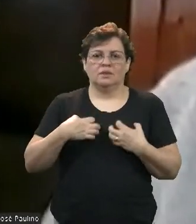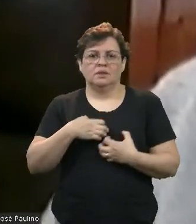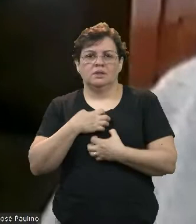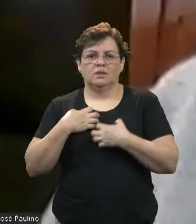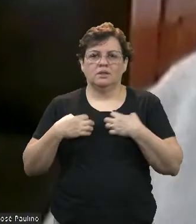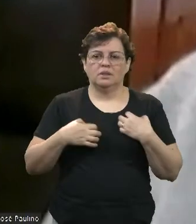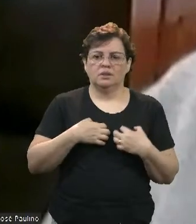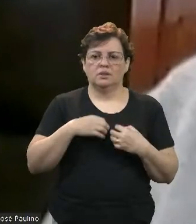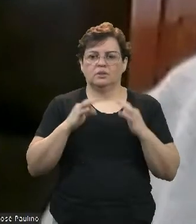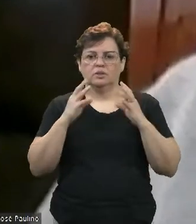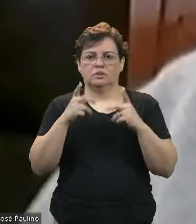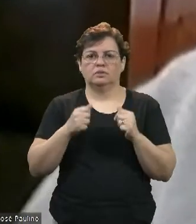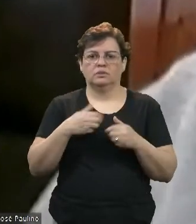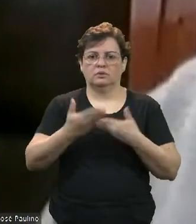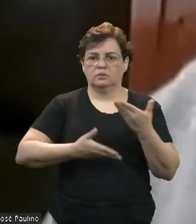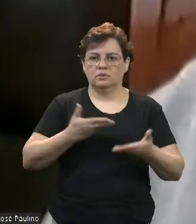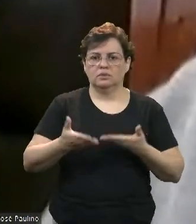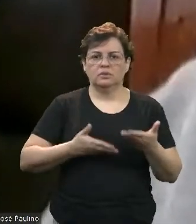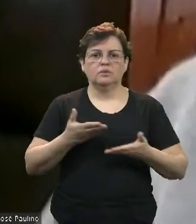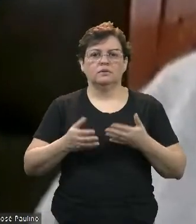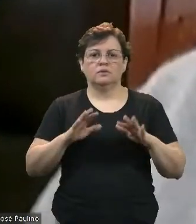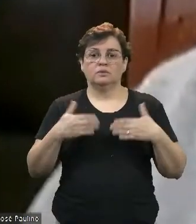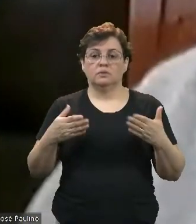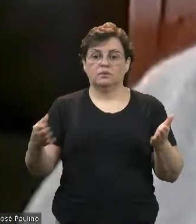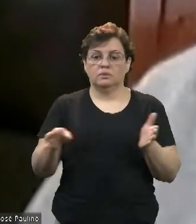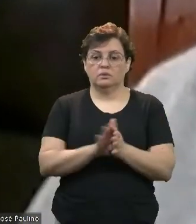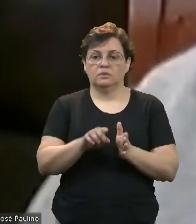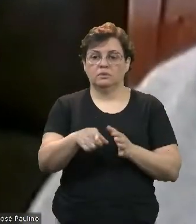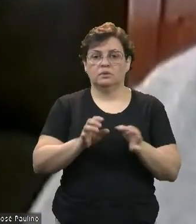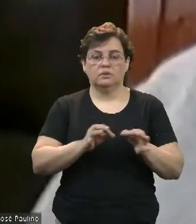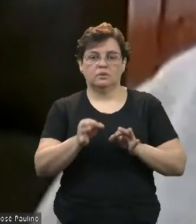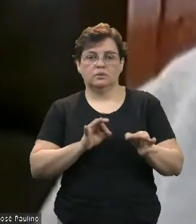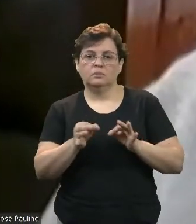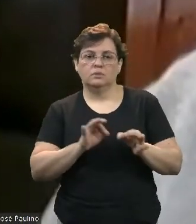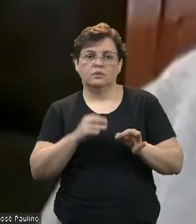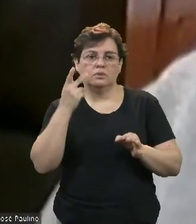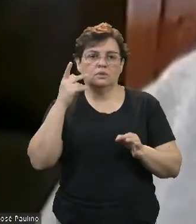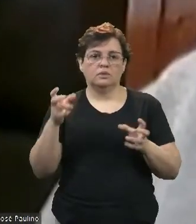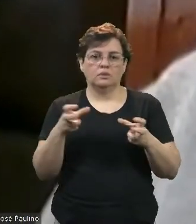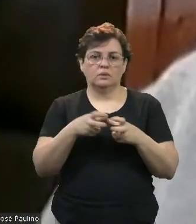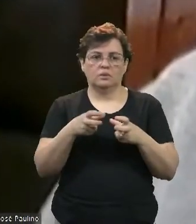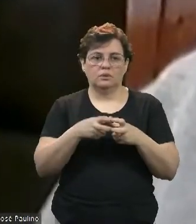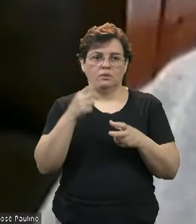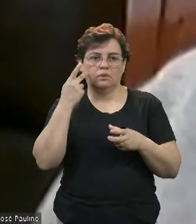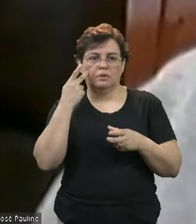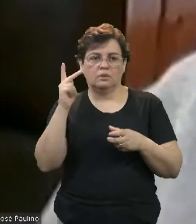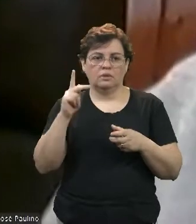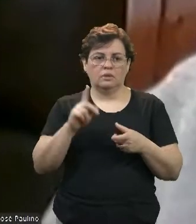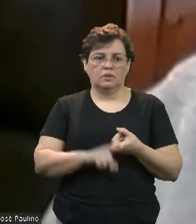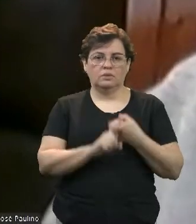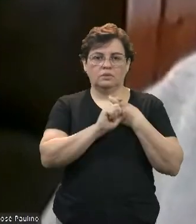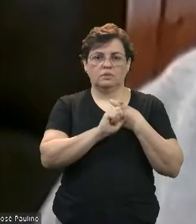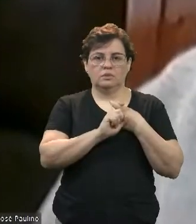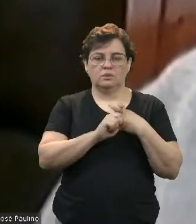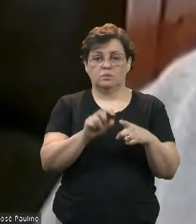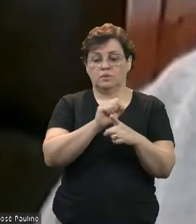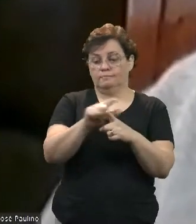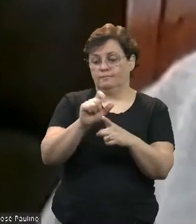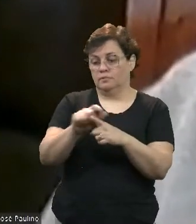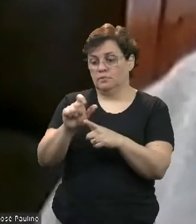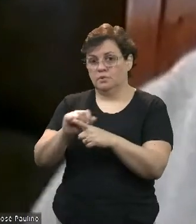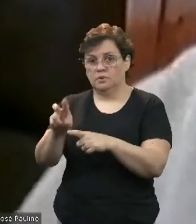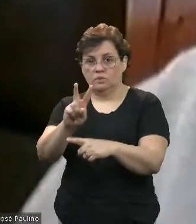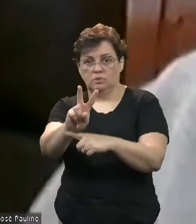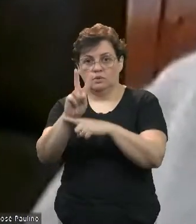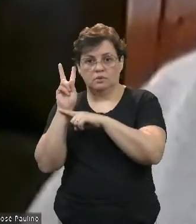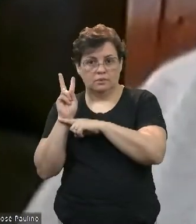quando veio esse projeto à Câmara para a suspensão das parcelas dos